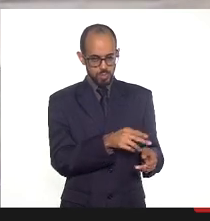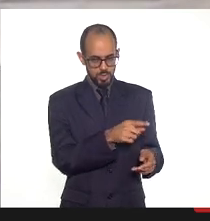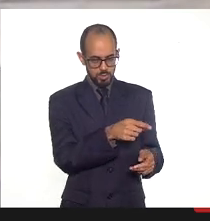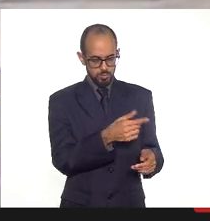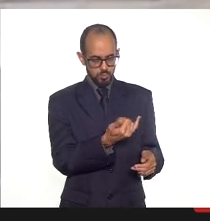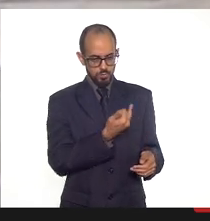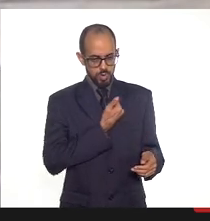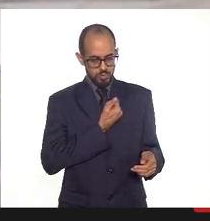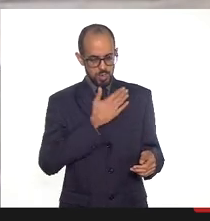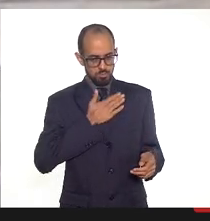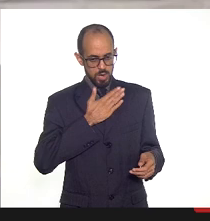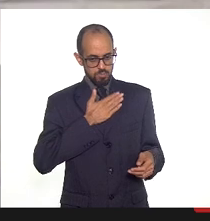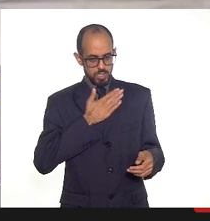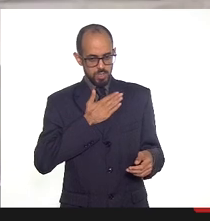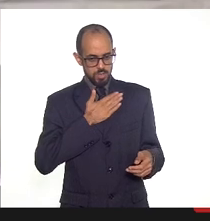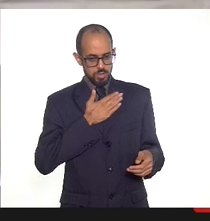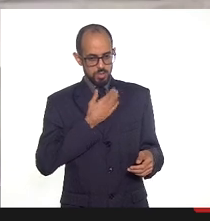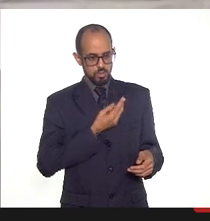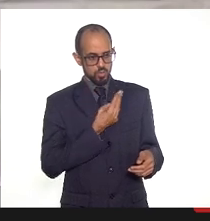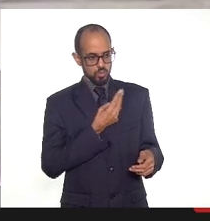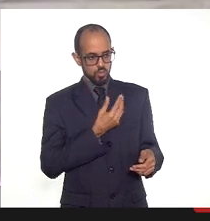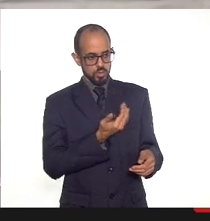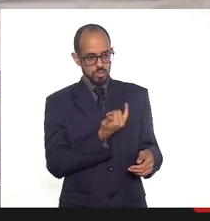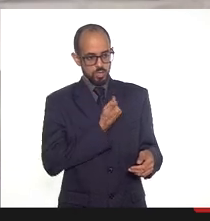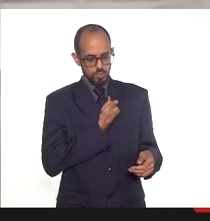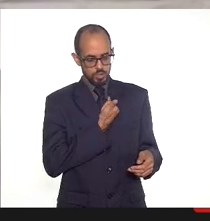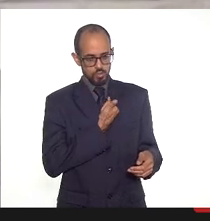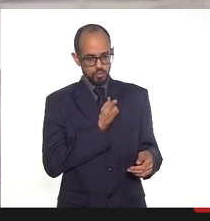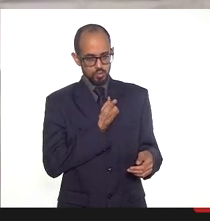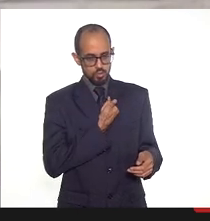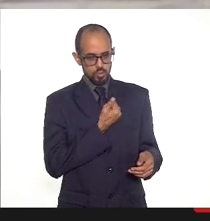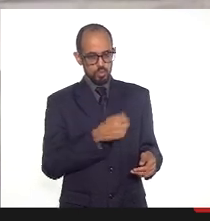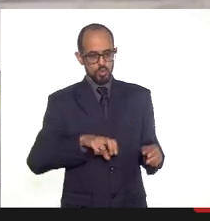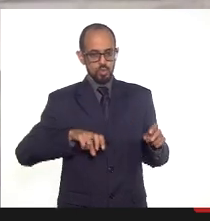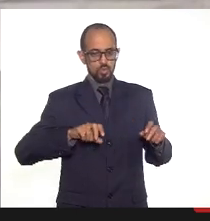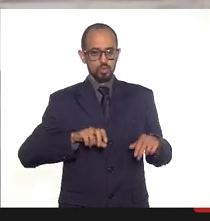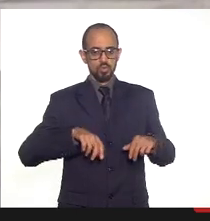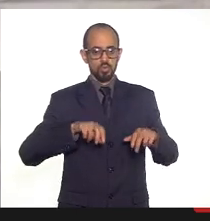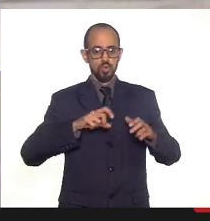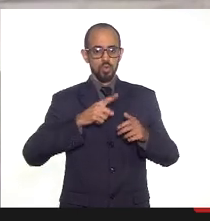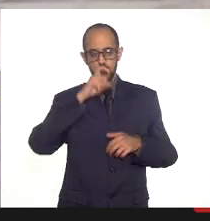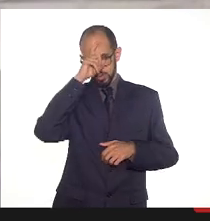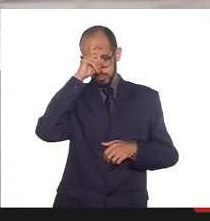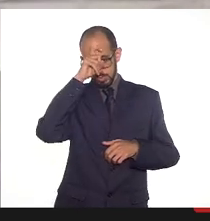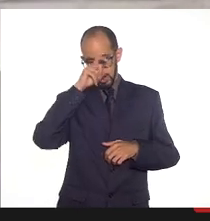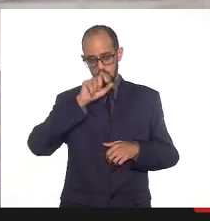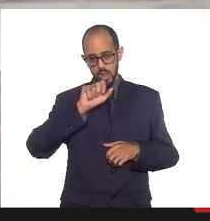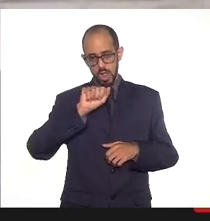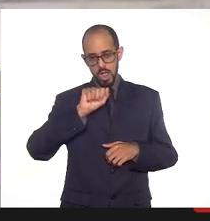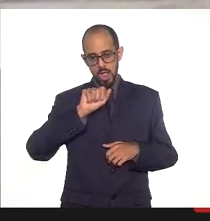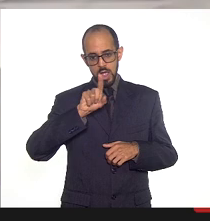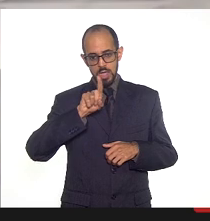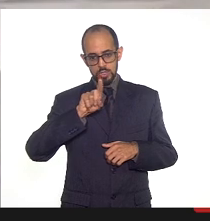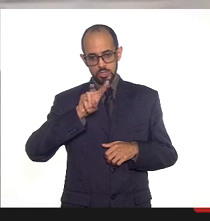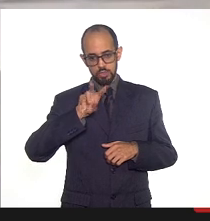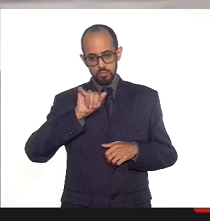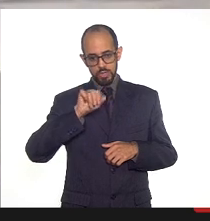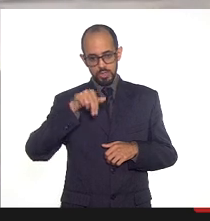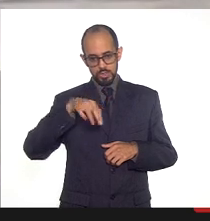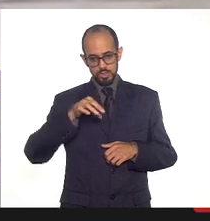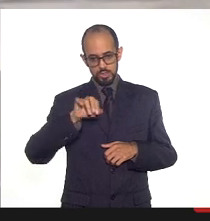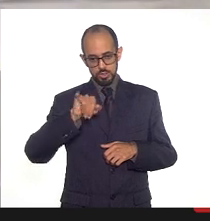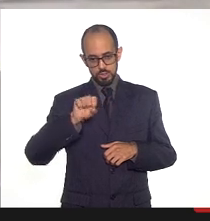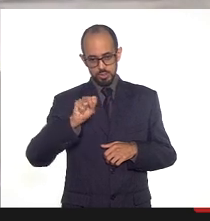recebi duas comunicações relativas ao Hospital Adventista. Estou mandando hoje